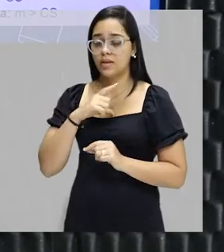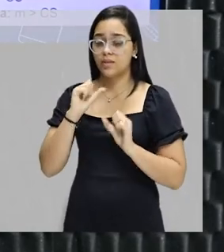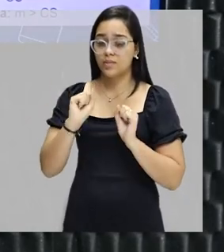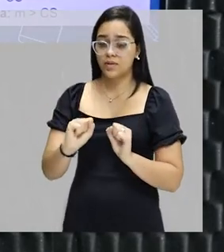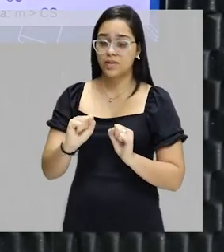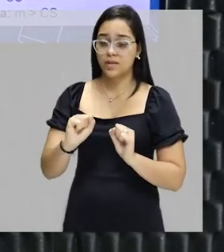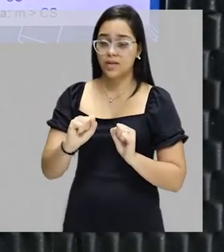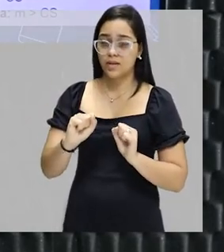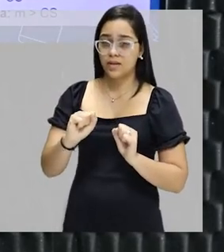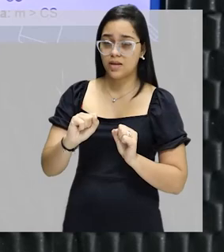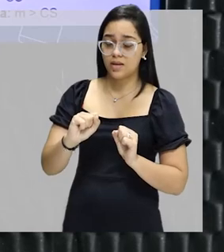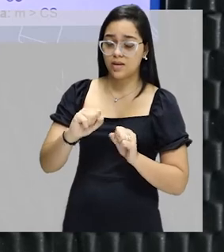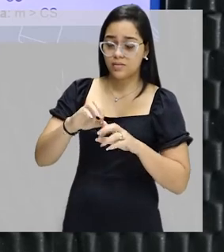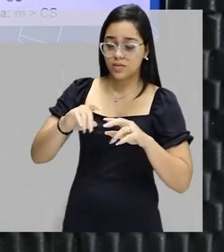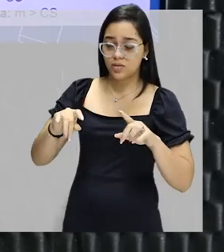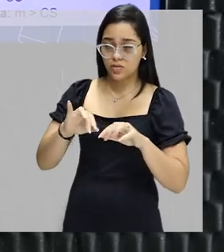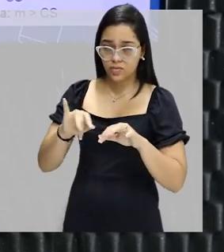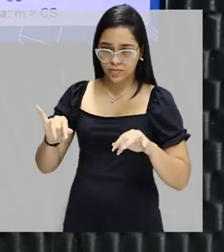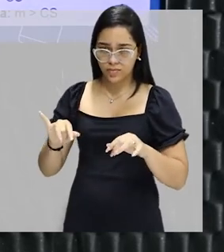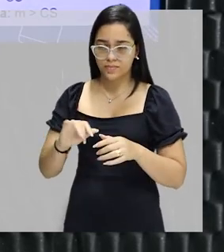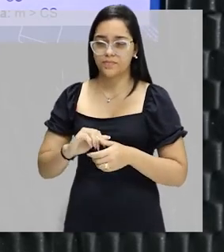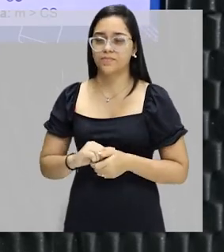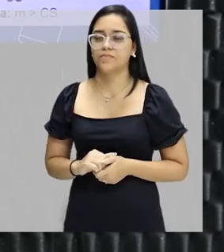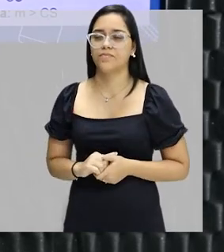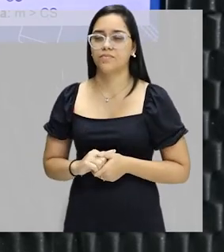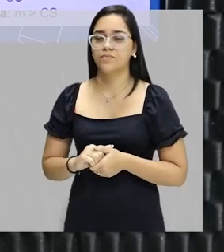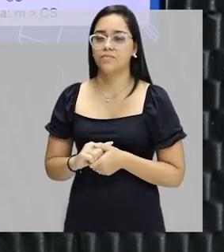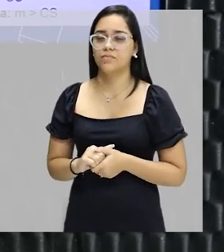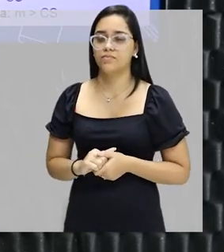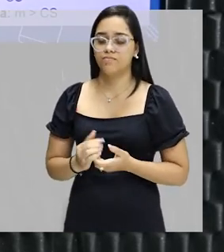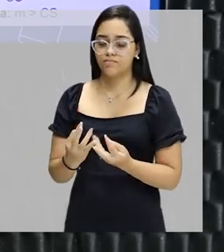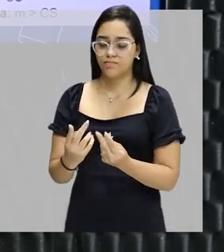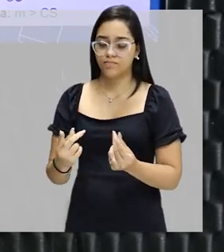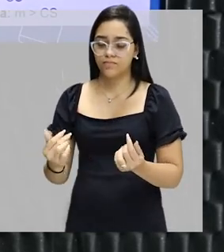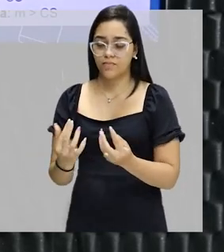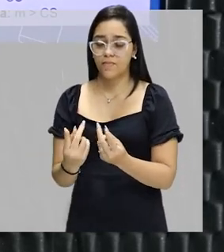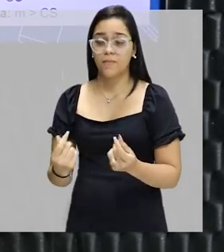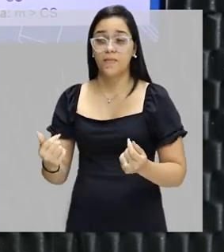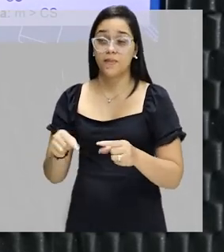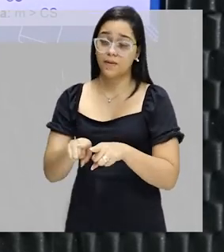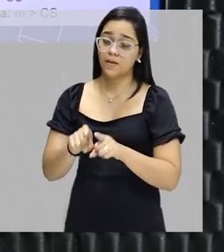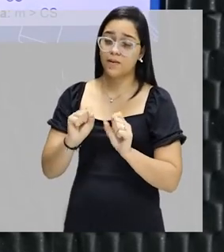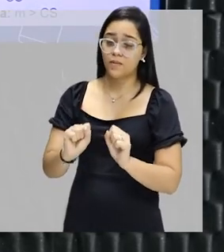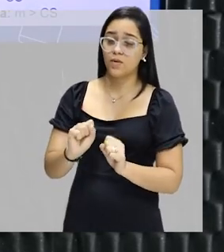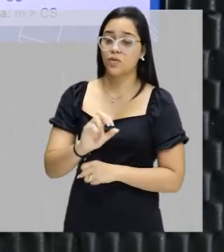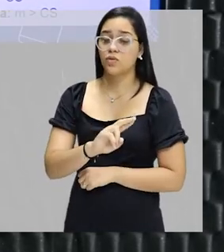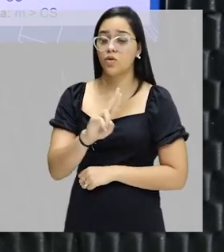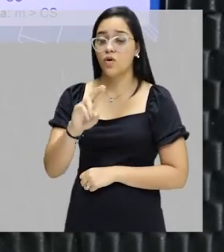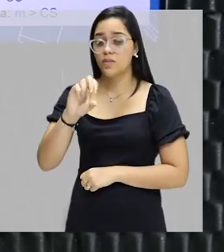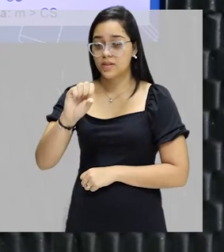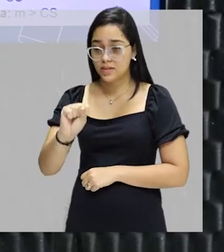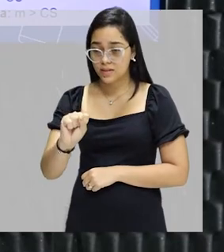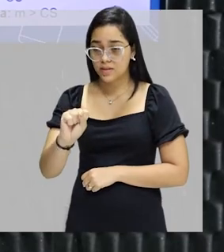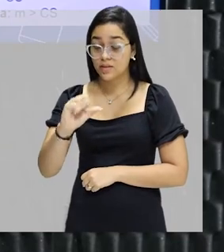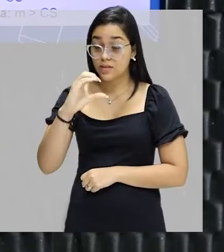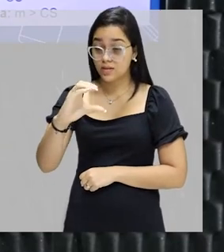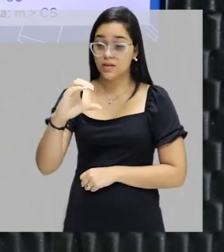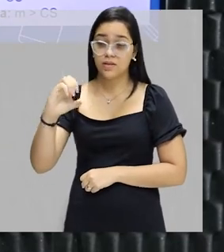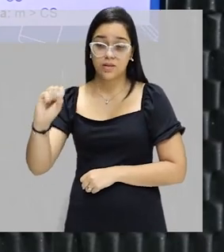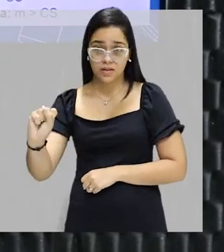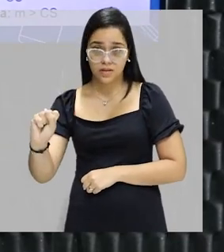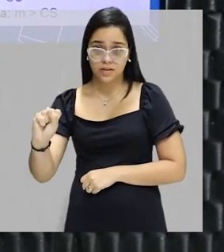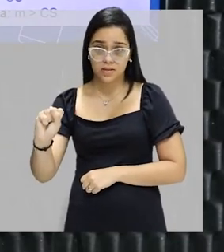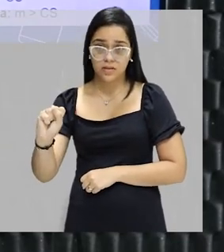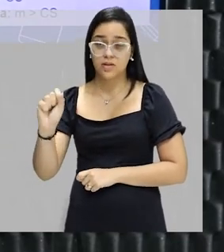dissolver em um solvente. Esse coeficiente, podemos chamar de Cs, que seria a